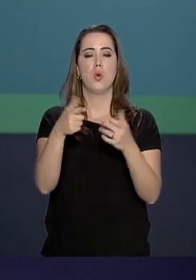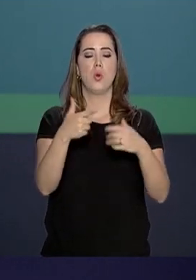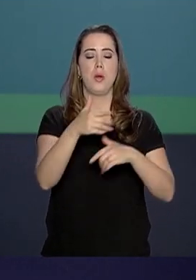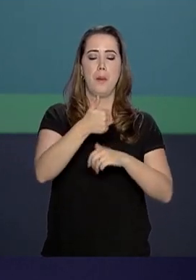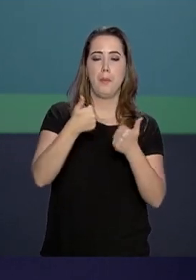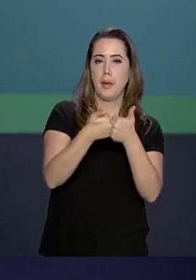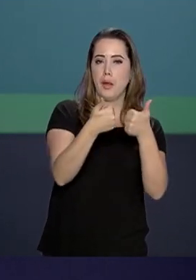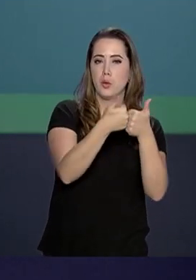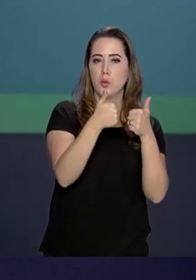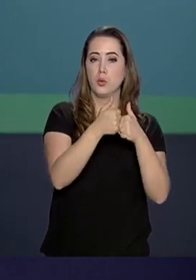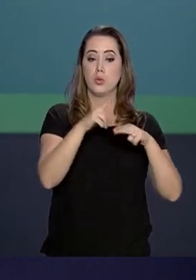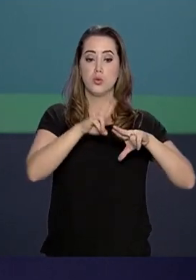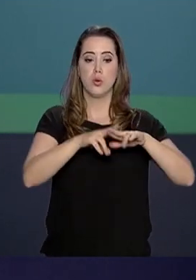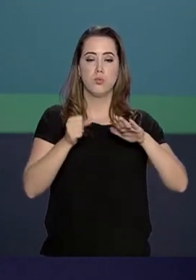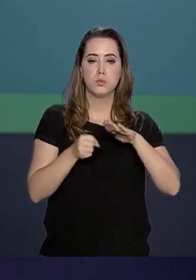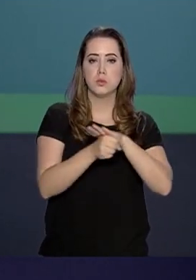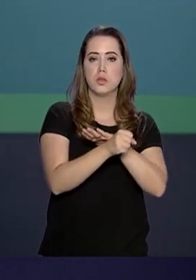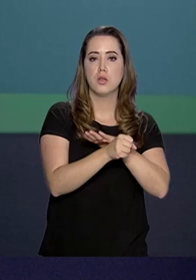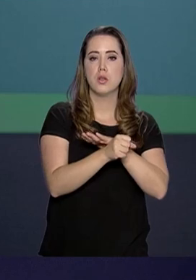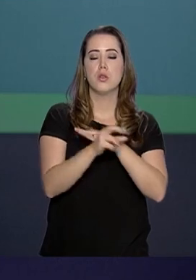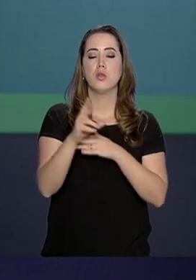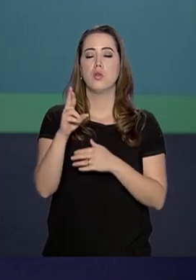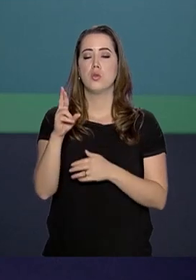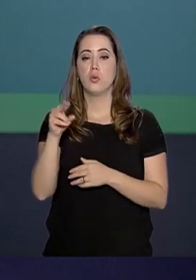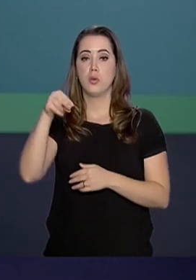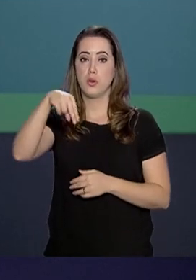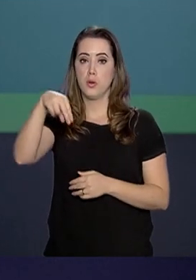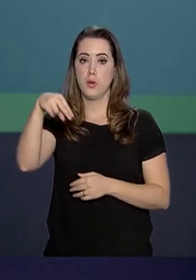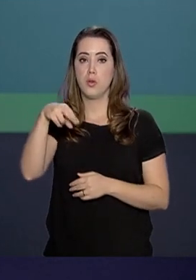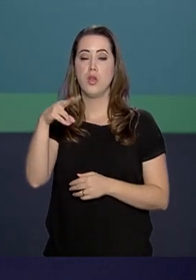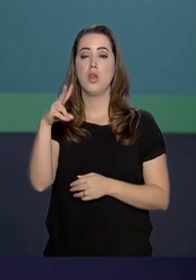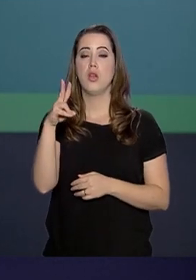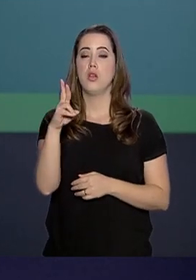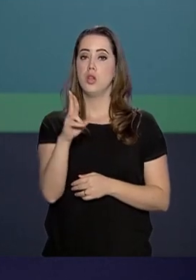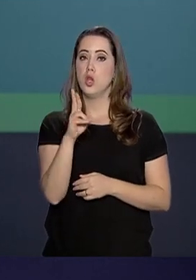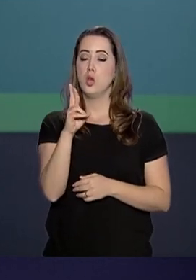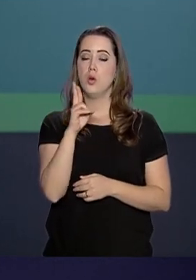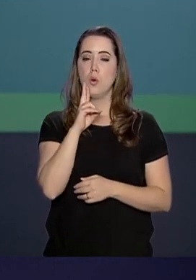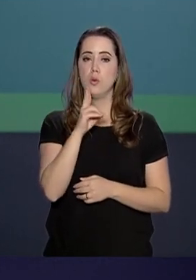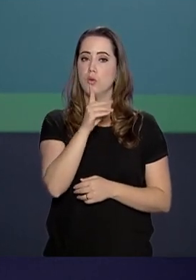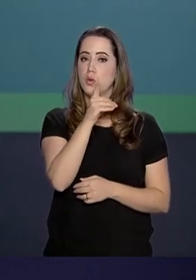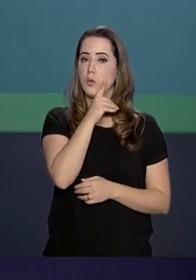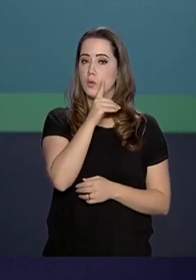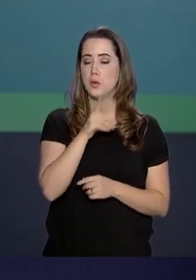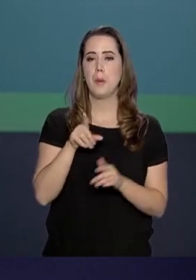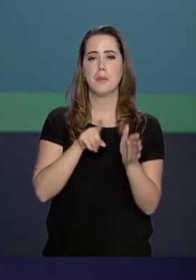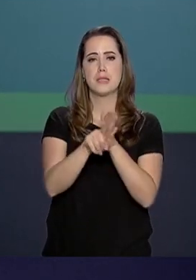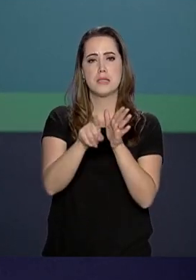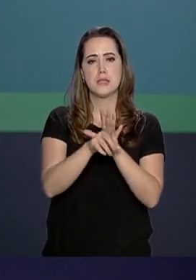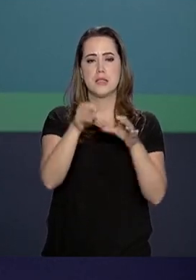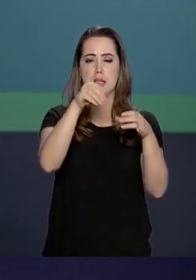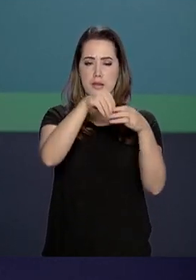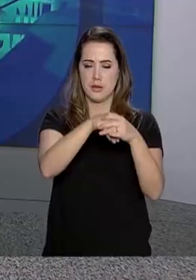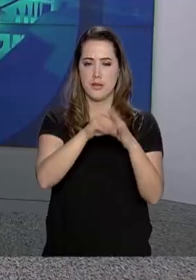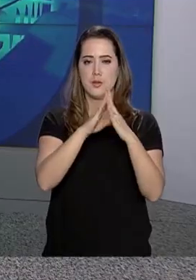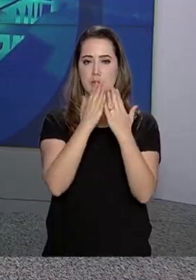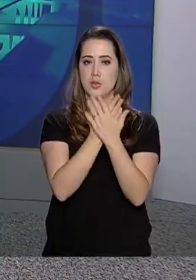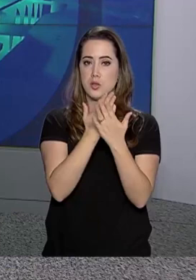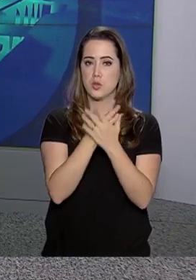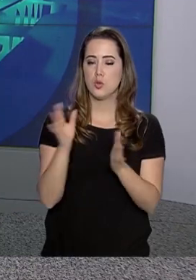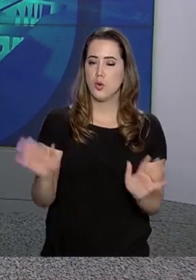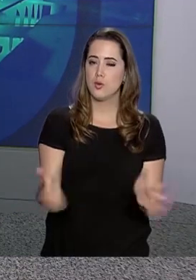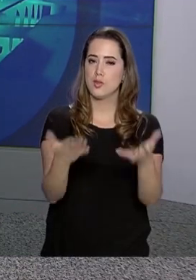do Rio Grande do Norte e Rondônia. O programa Ciência na Escola quer incentivar pesquisa e formação de novos profissionais.